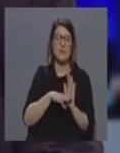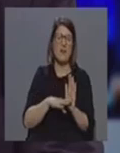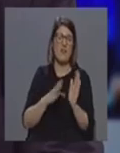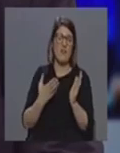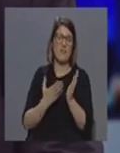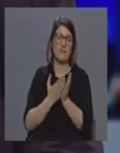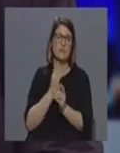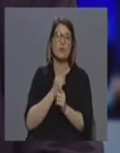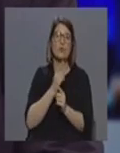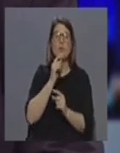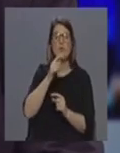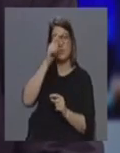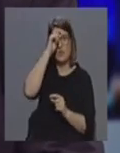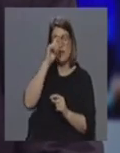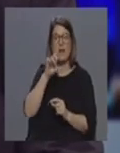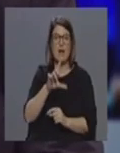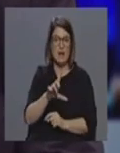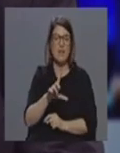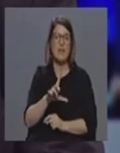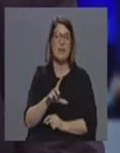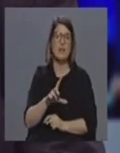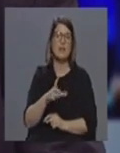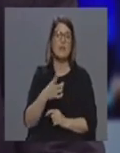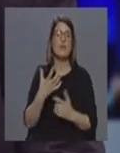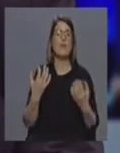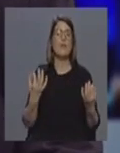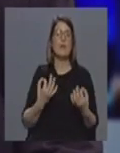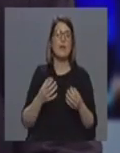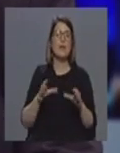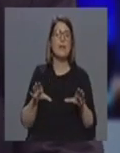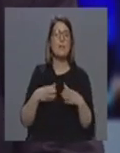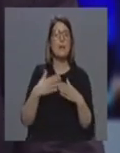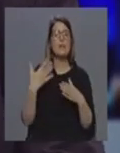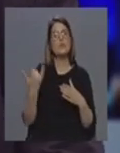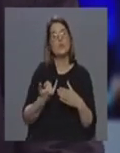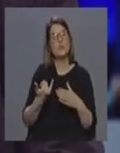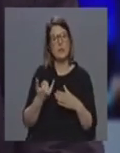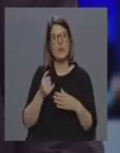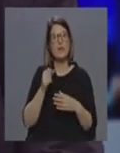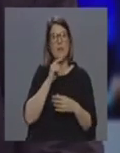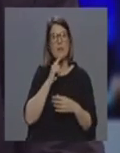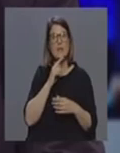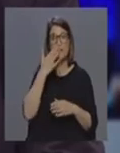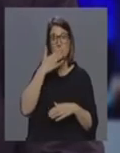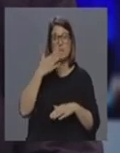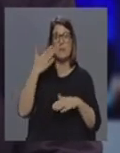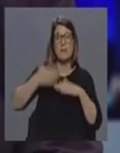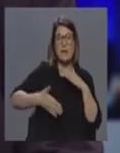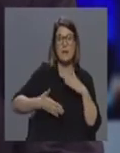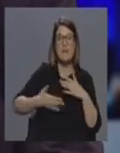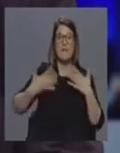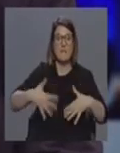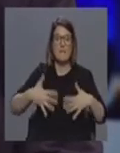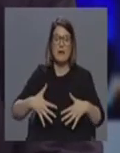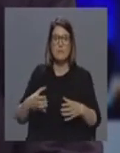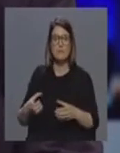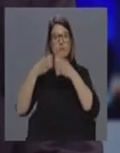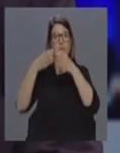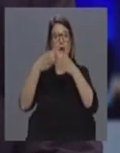o estagiarel e ou seja criamos uma segunda equipa que a qualquer momento que seja necessário intervir e estou